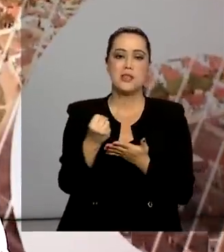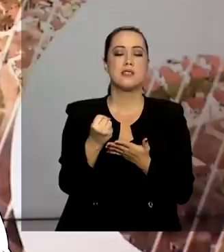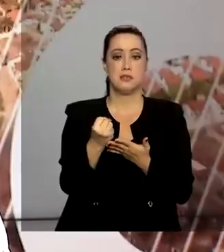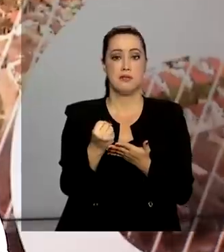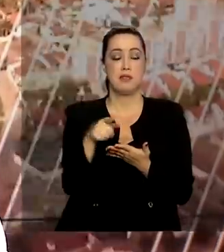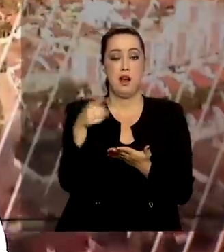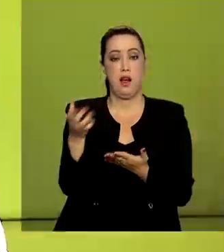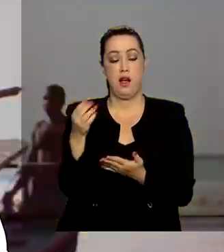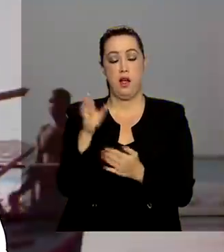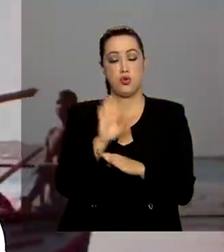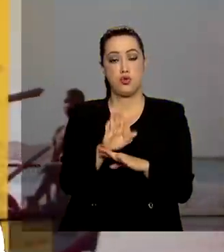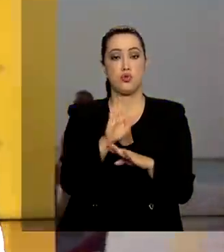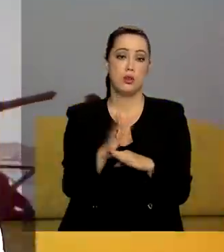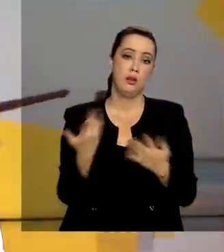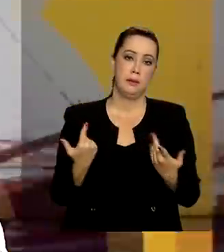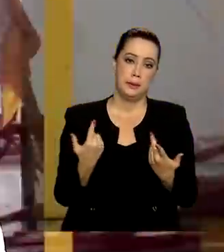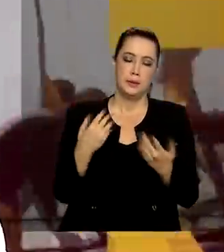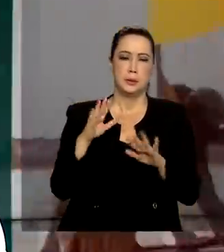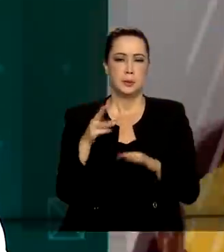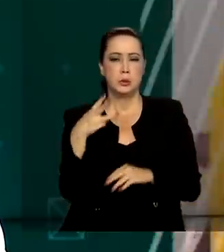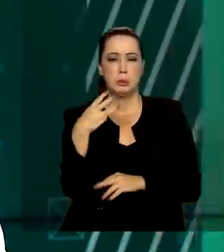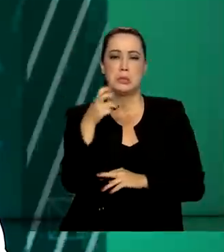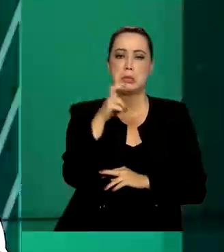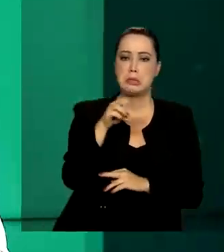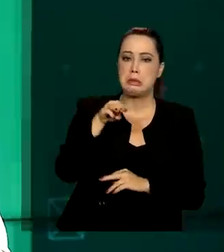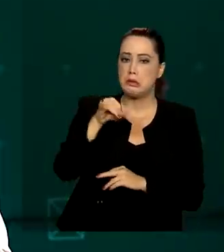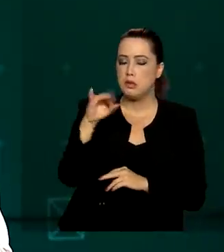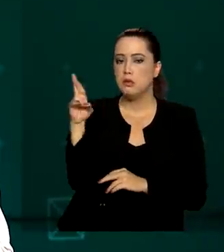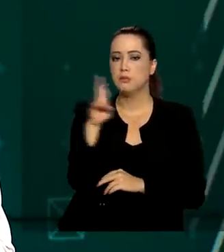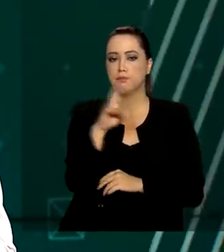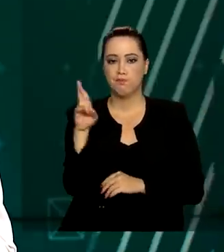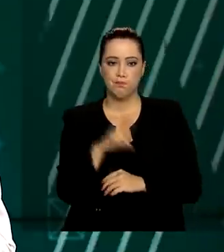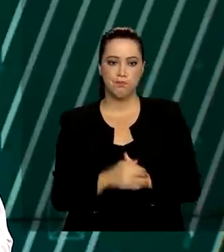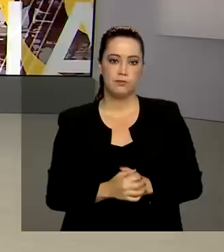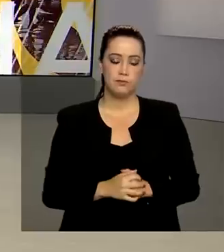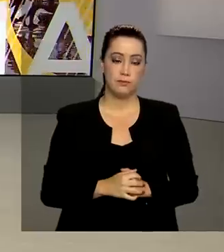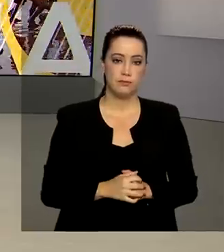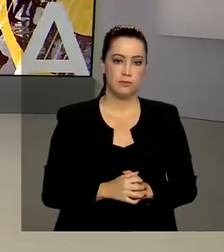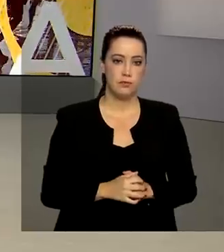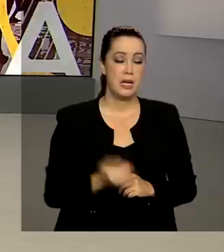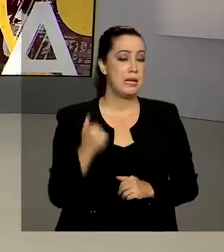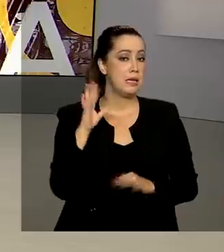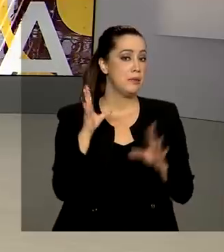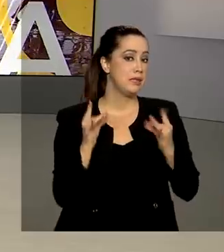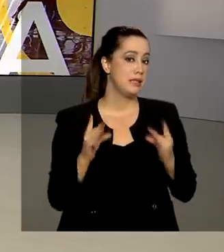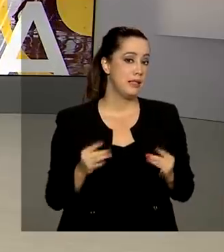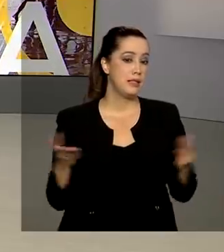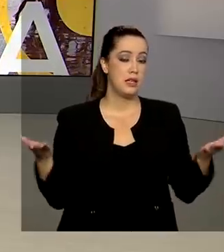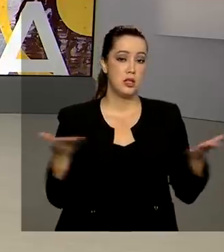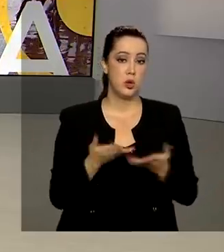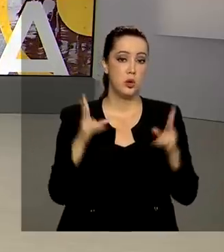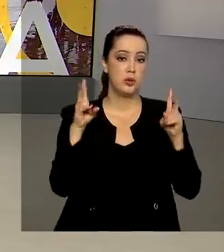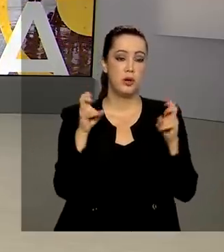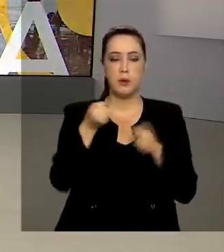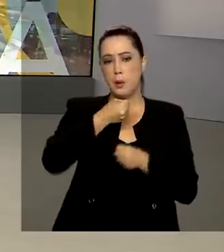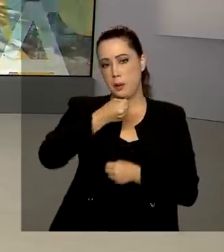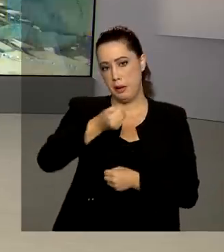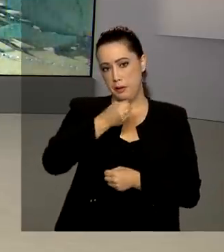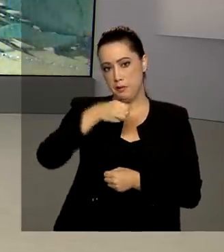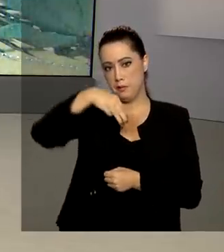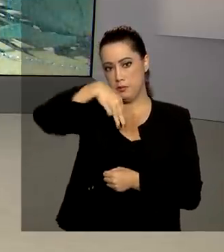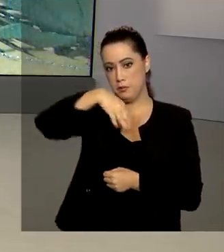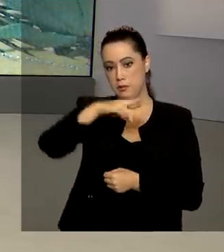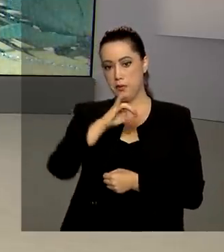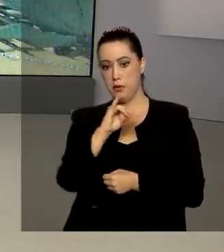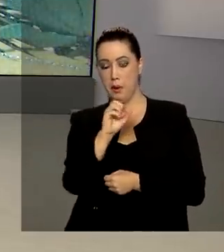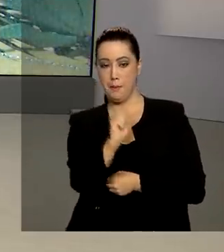benefício, somando aí um valor de R$ 35,5 bilhões. Quem tem mais informações sobre esse assunto é a repórter